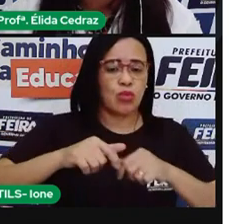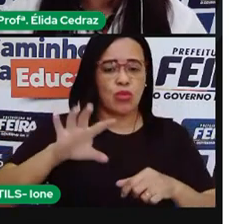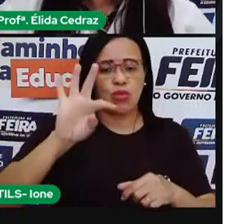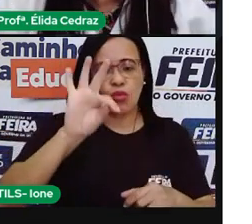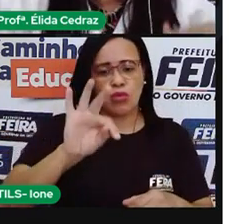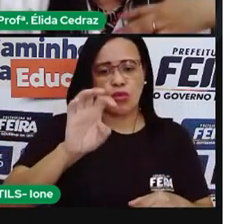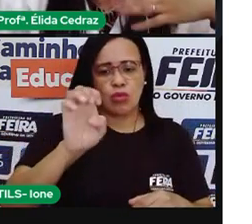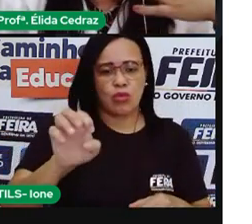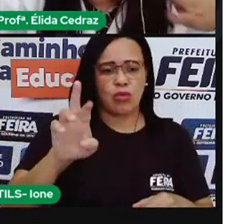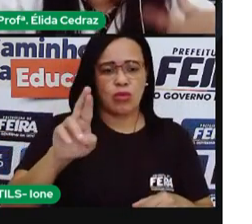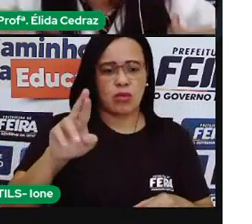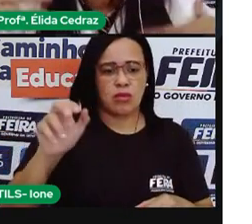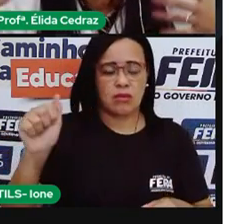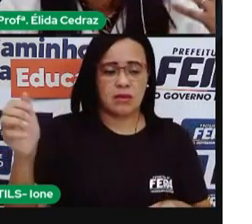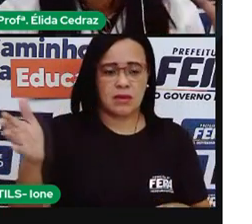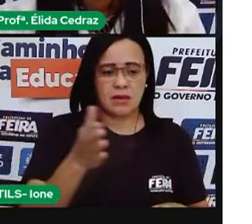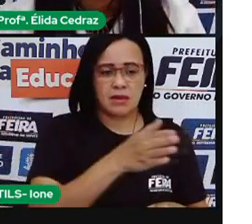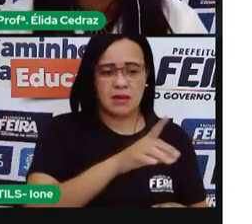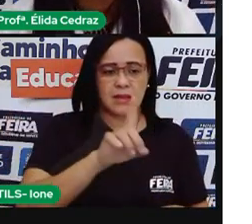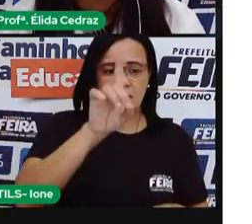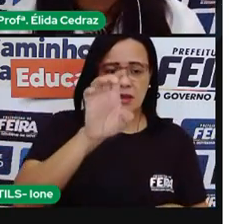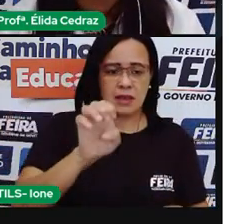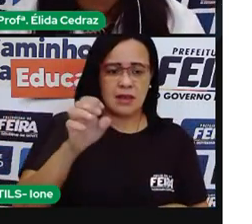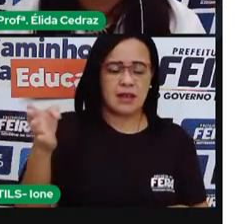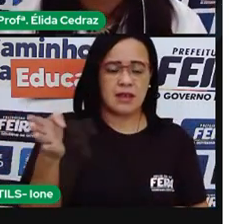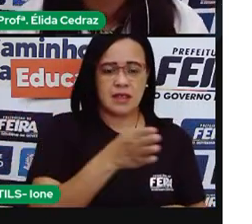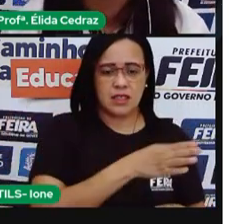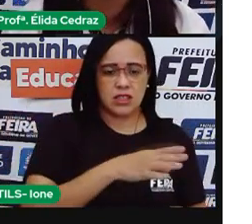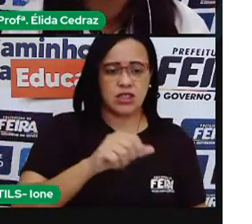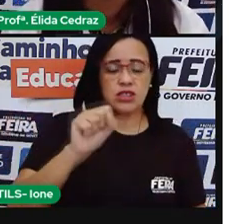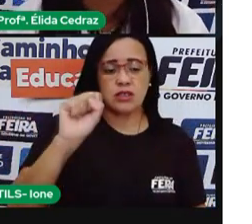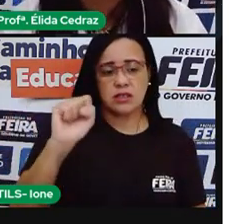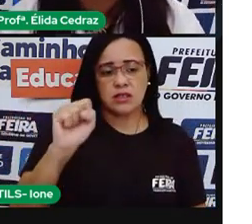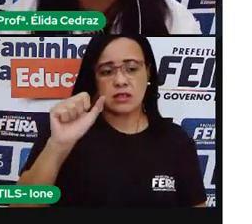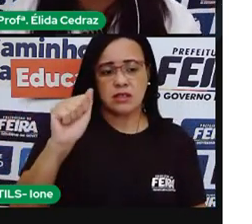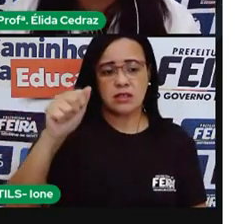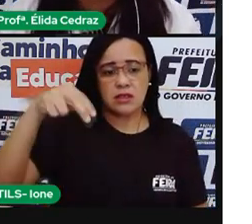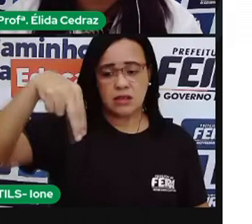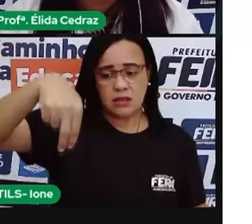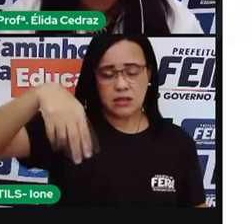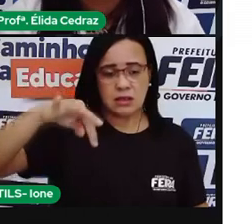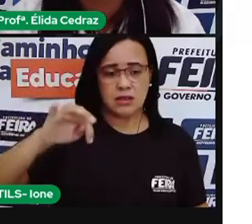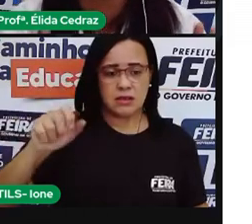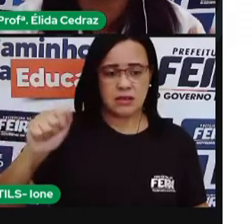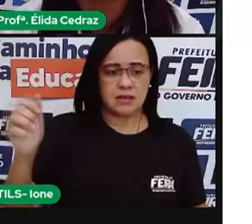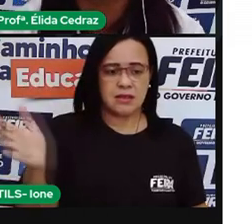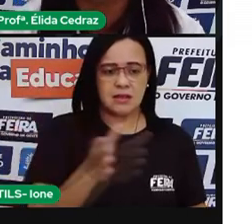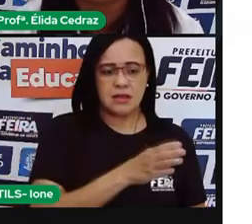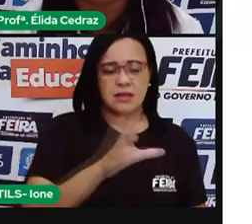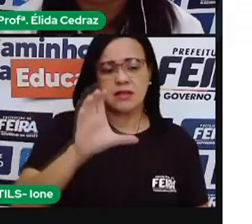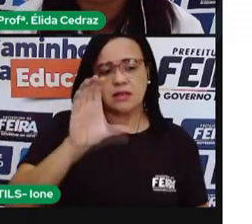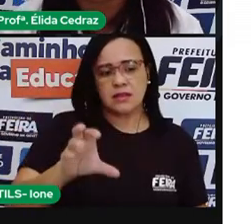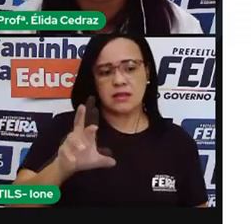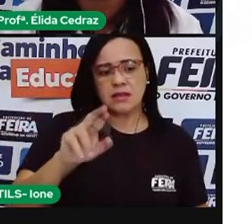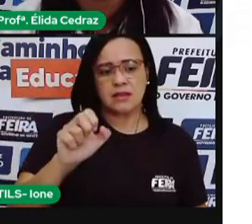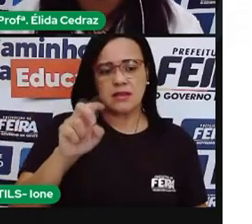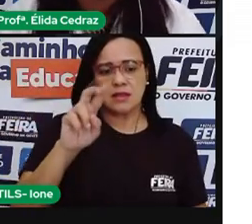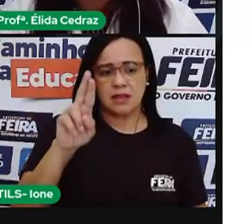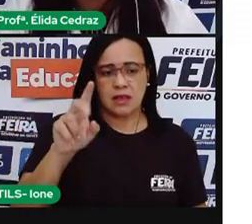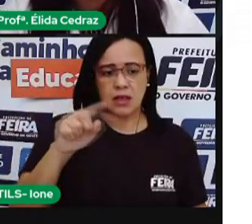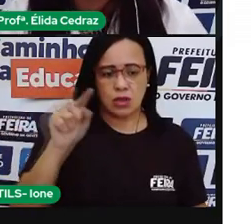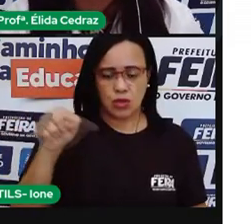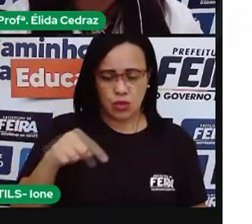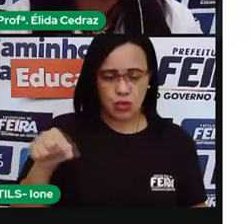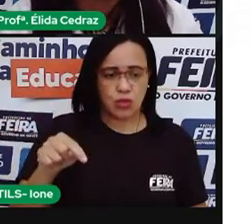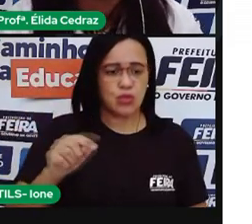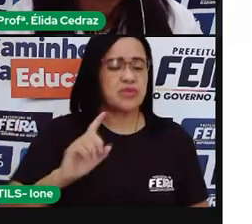E depois de muito tempo, quando começou a exploração do extrativismo vegetal,